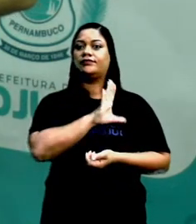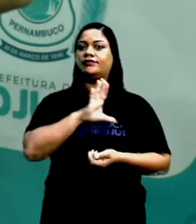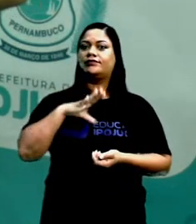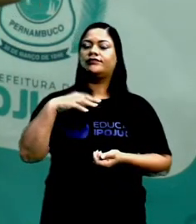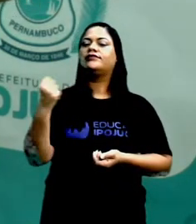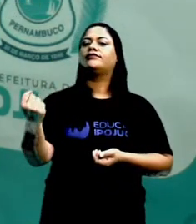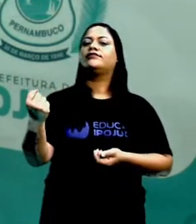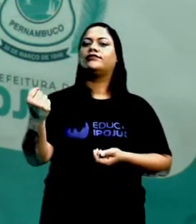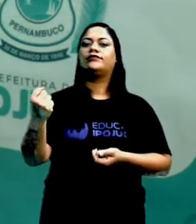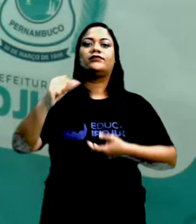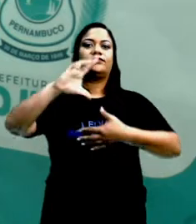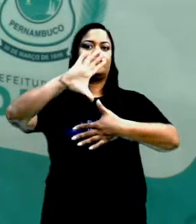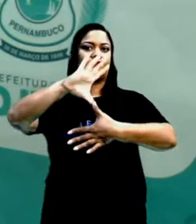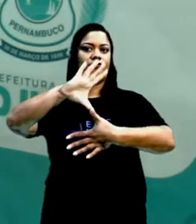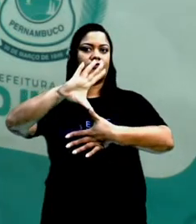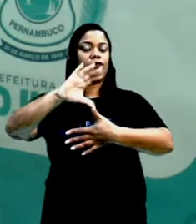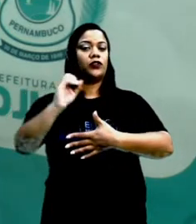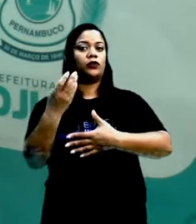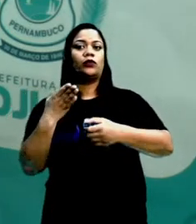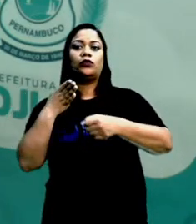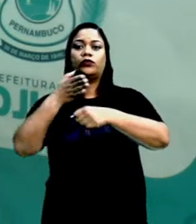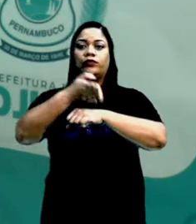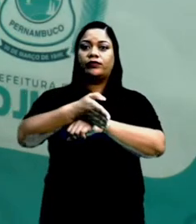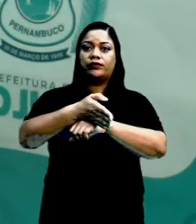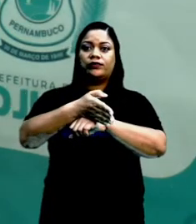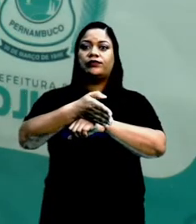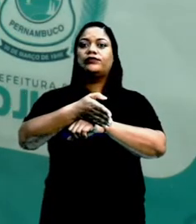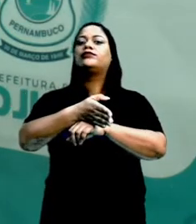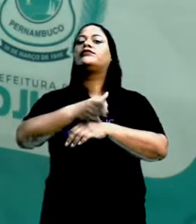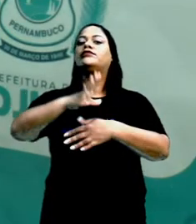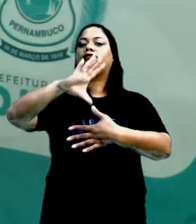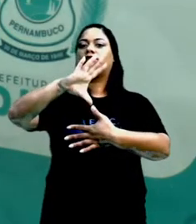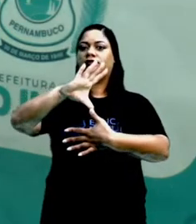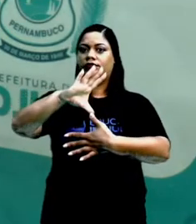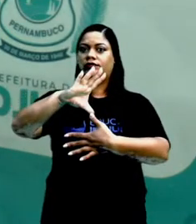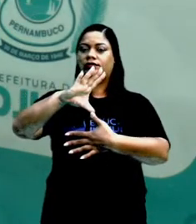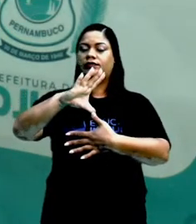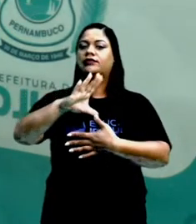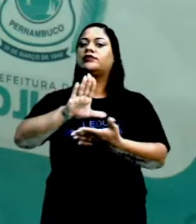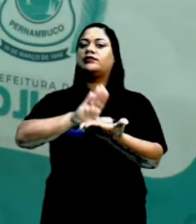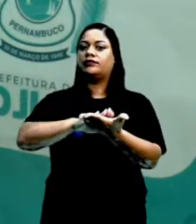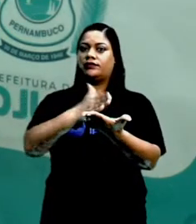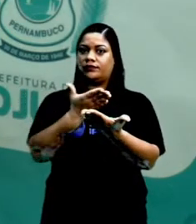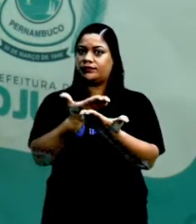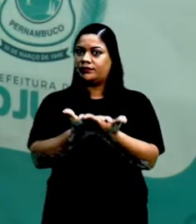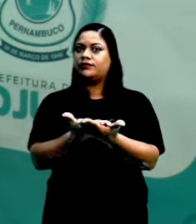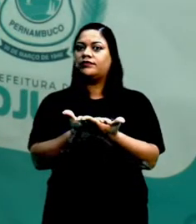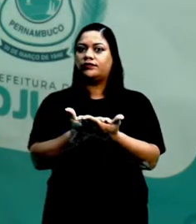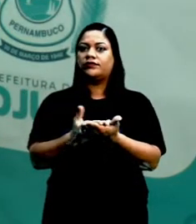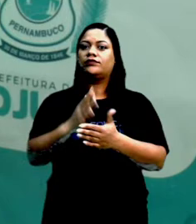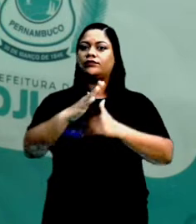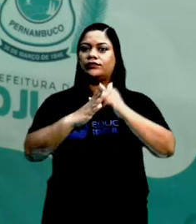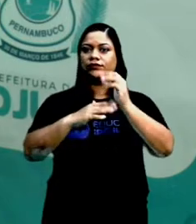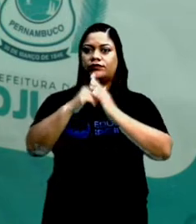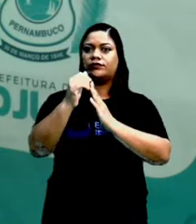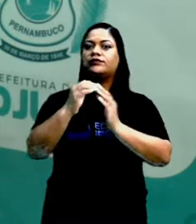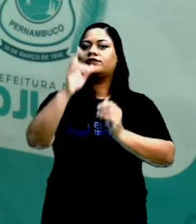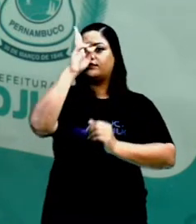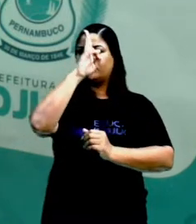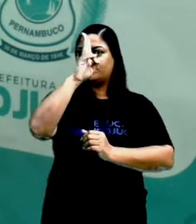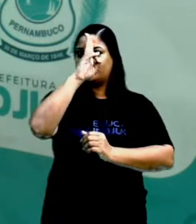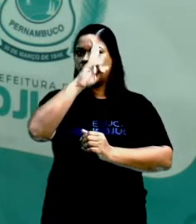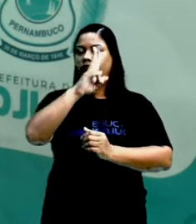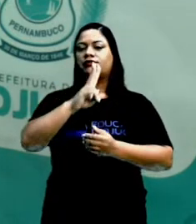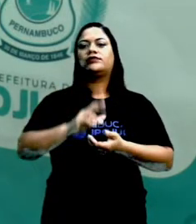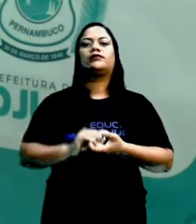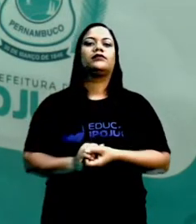da América, ou então invasão da América, isso depende da interpretação dos historiadores. Durante muito tempo, se utilizou